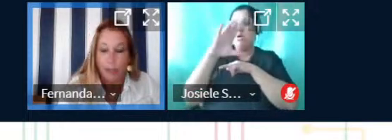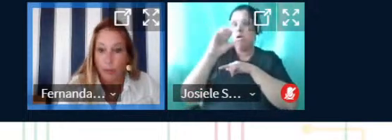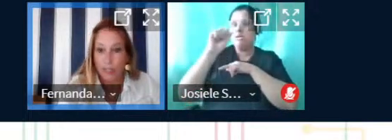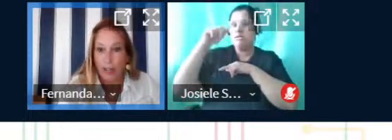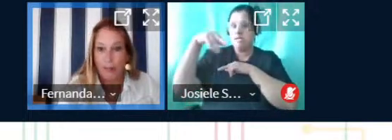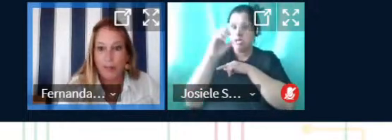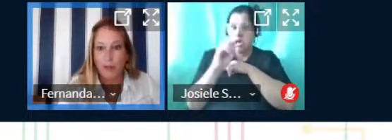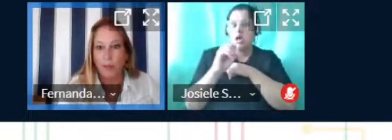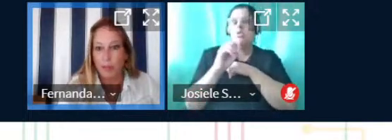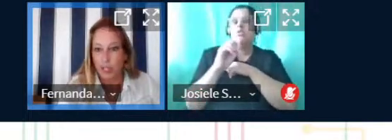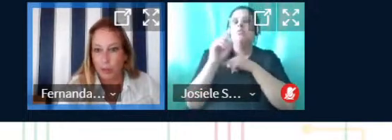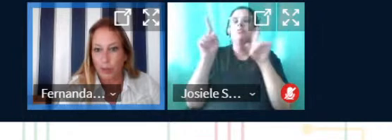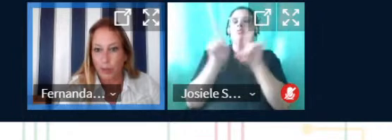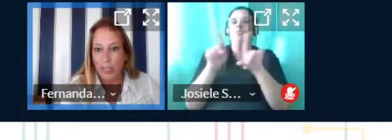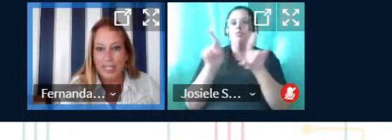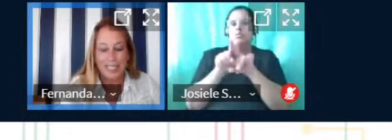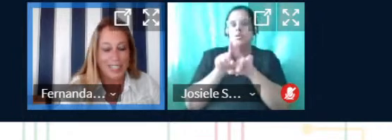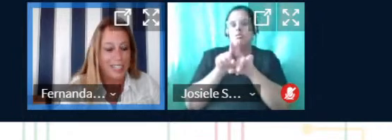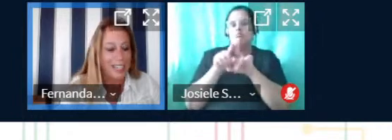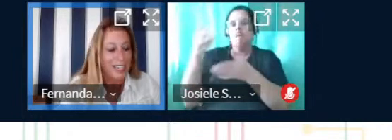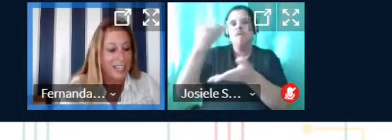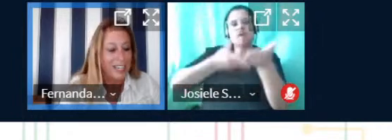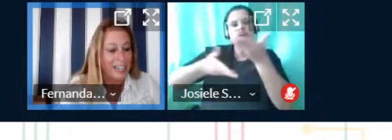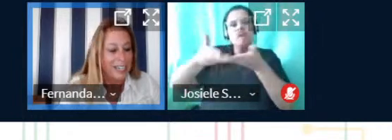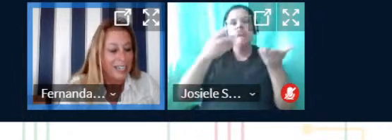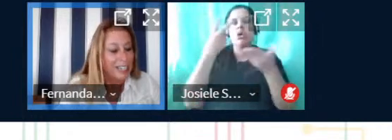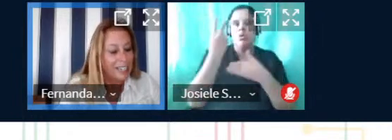Gonçalves, como mediador 2,